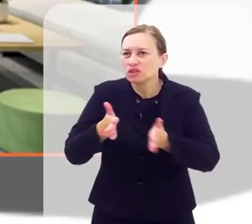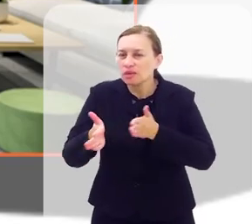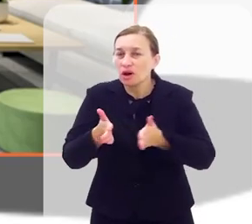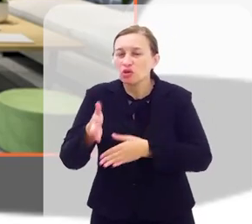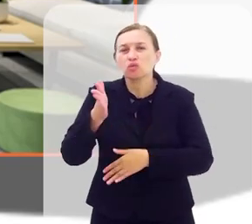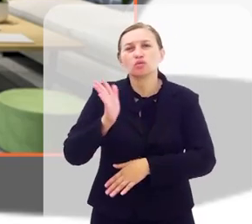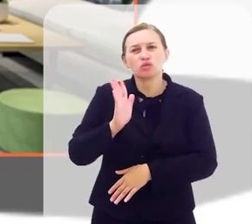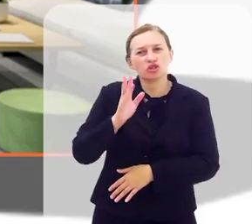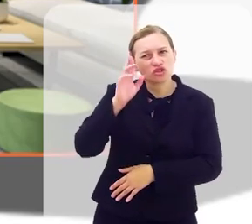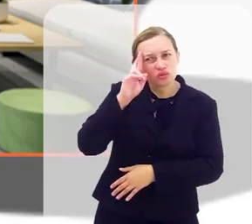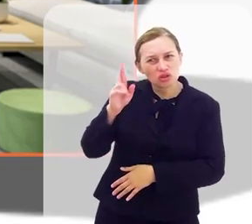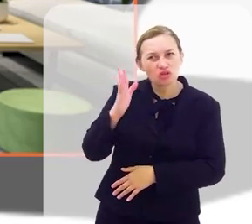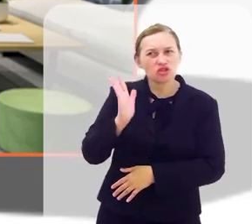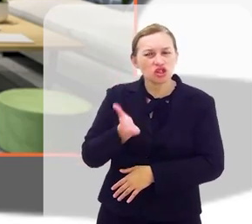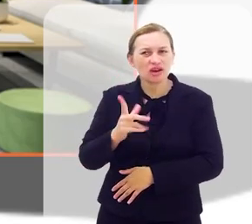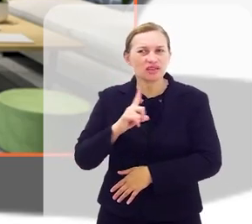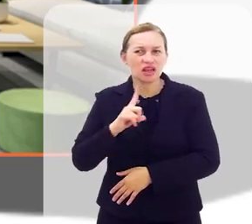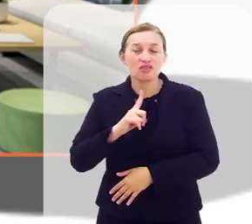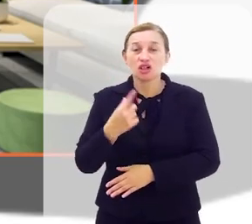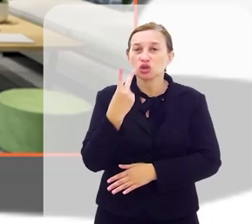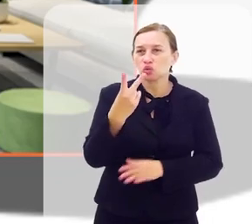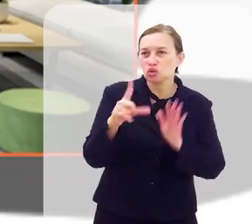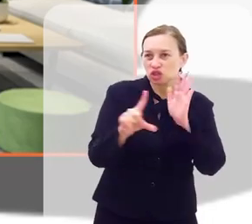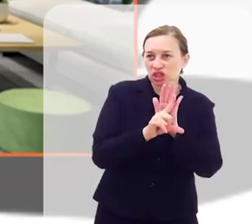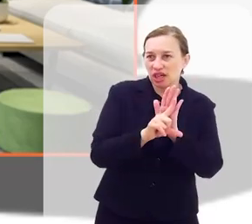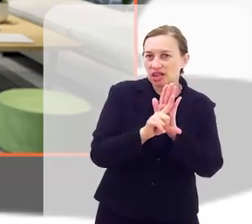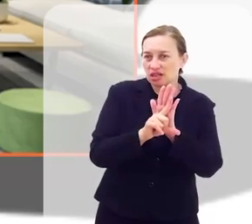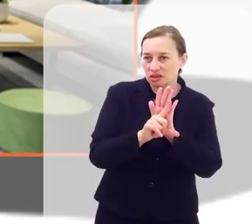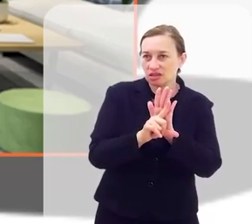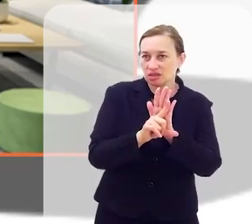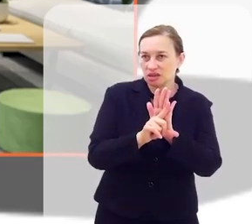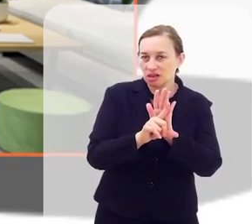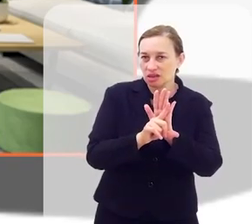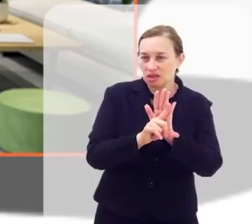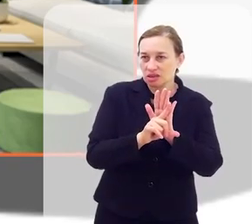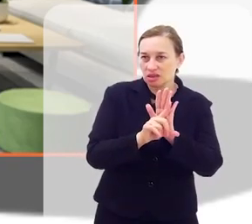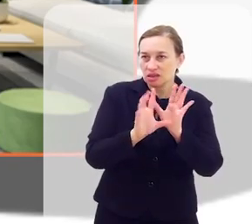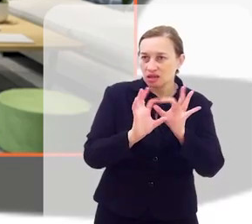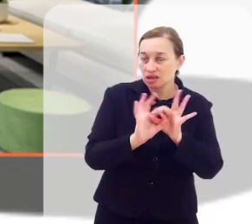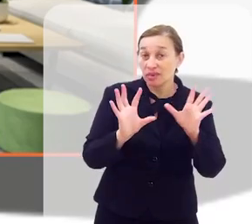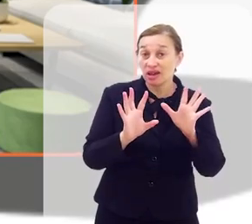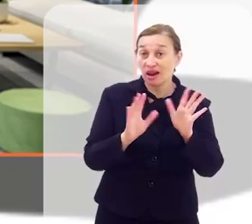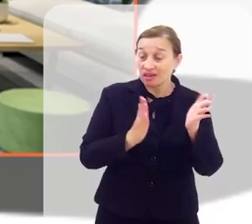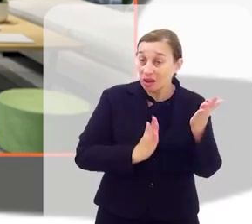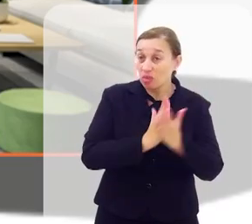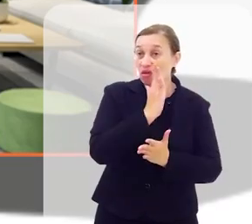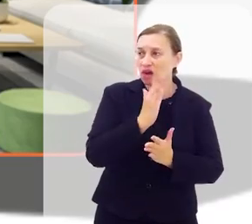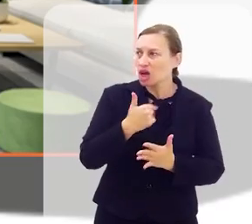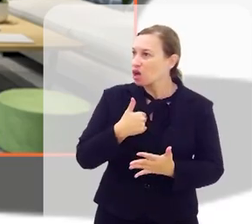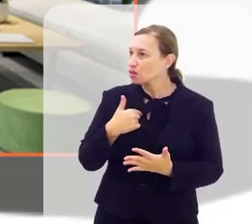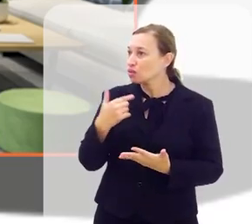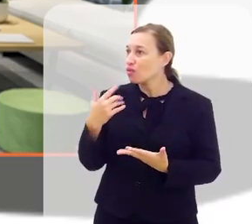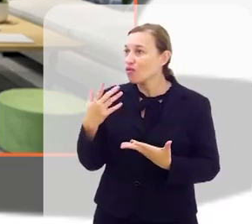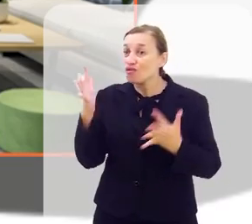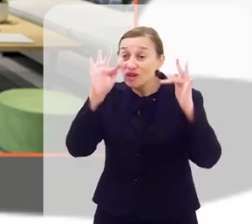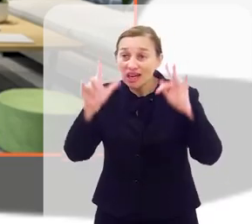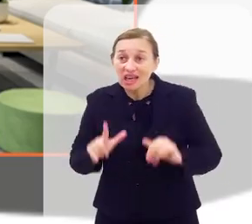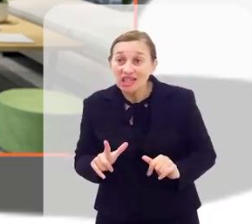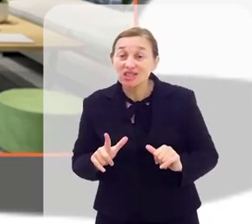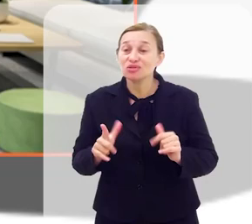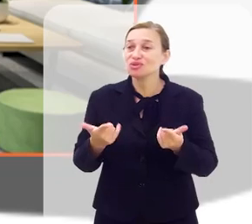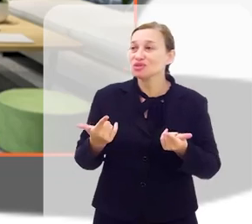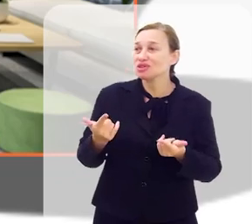mandato, e o senhor já teve duas leis sancionadas. Quer dizer, eu estou aqui muito honrada do senhor ter arrumado esse tempo